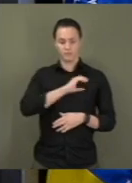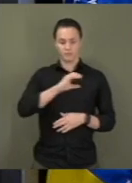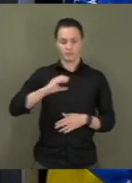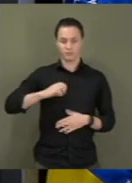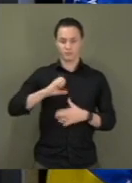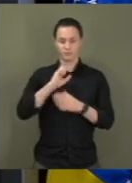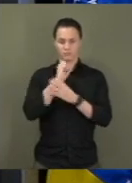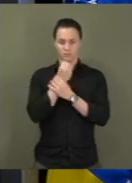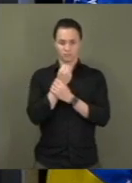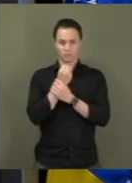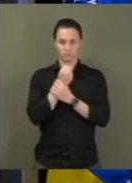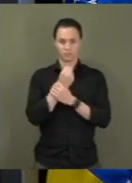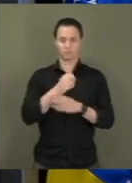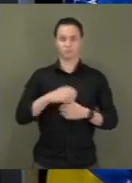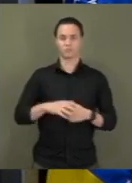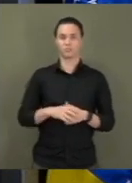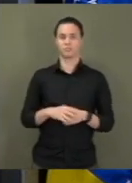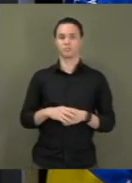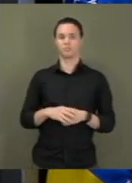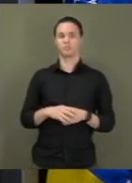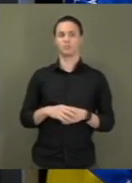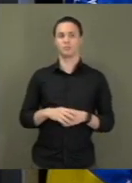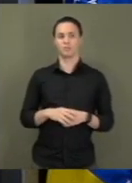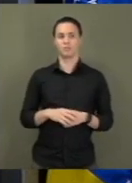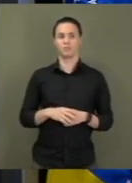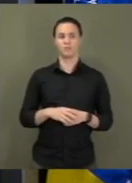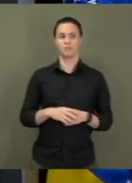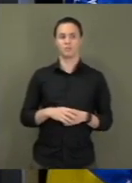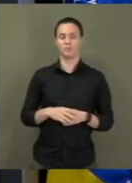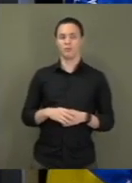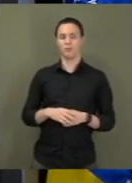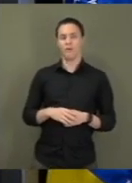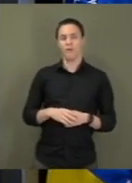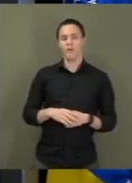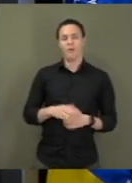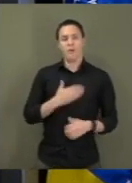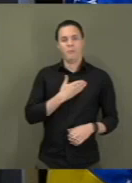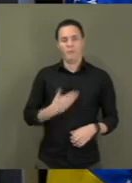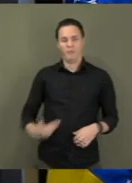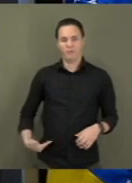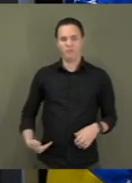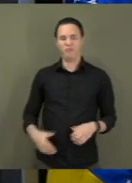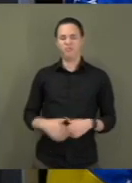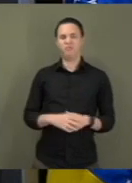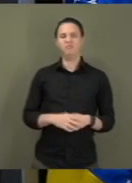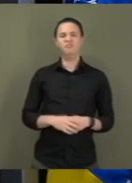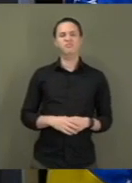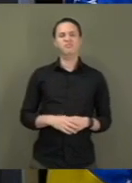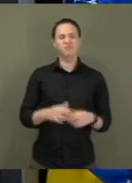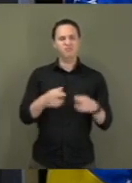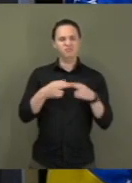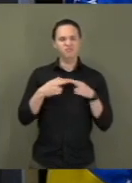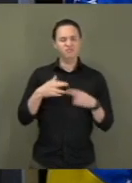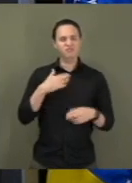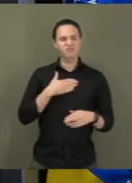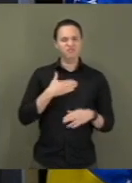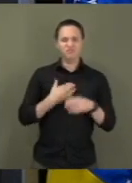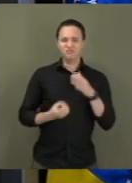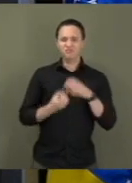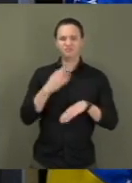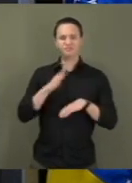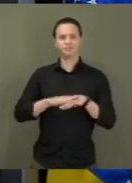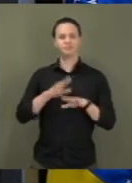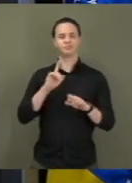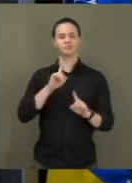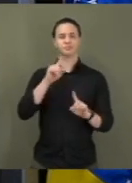Segurança Pública aqui dessa Casa, um requerimento de minha autoria para